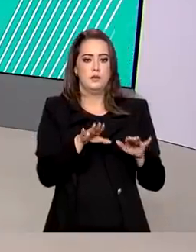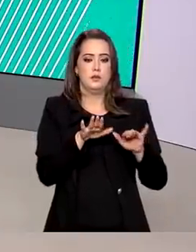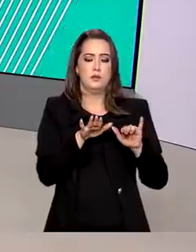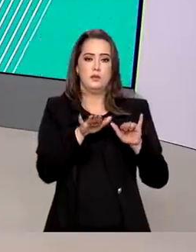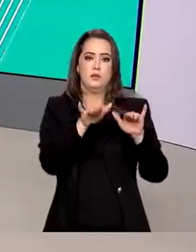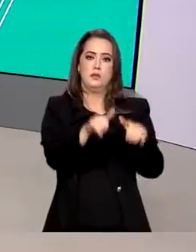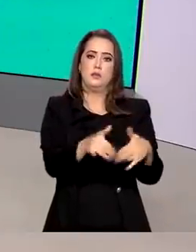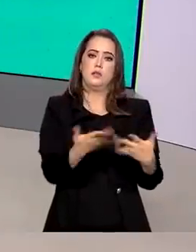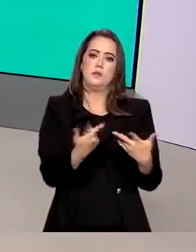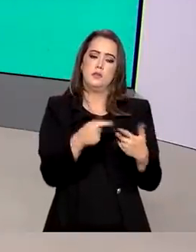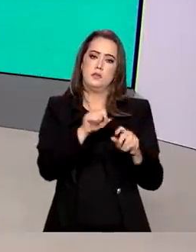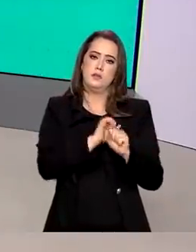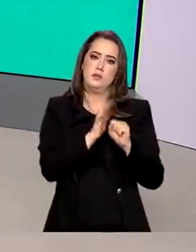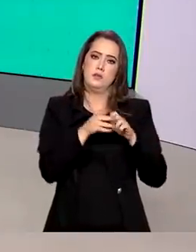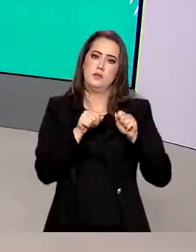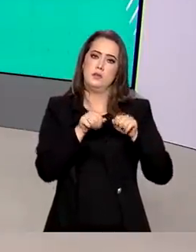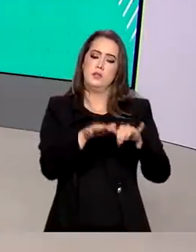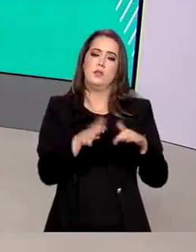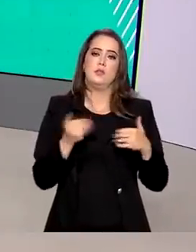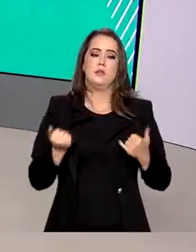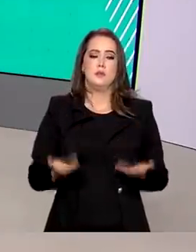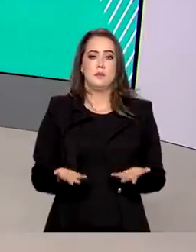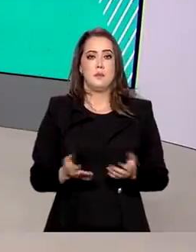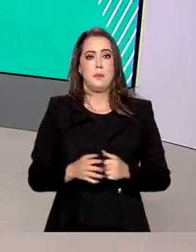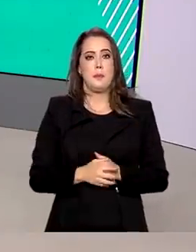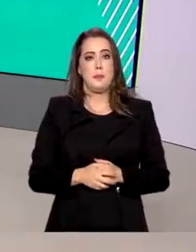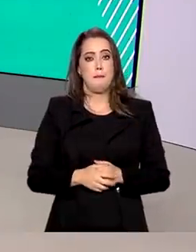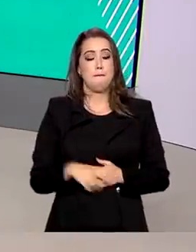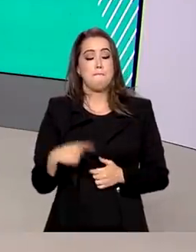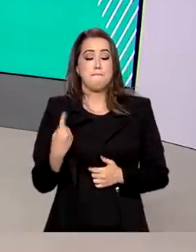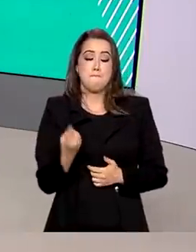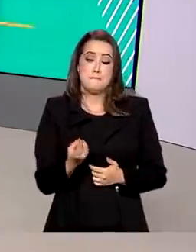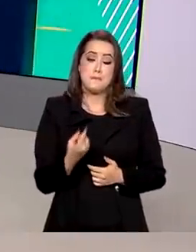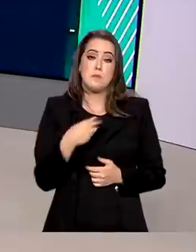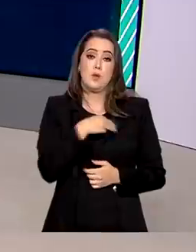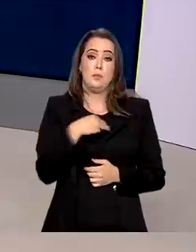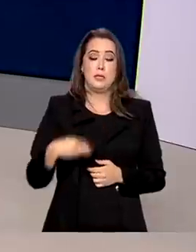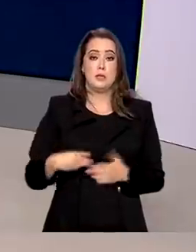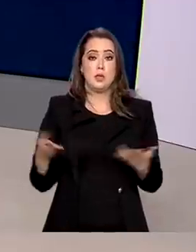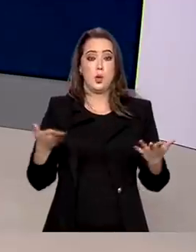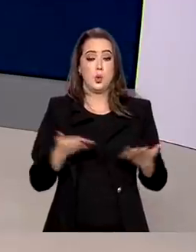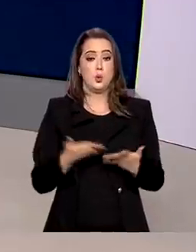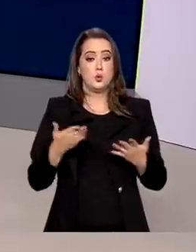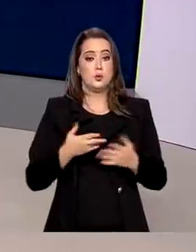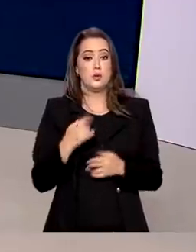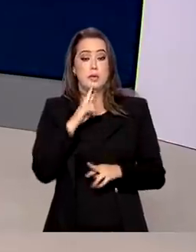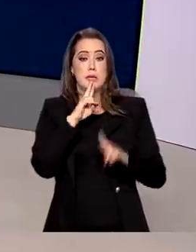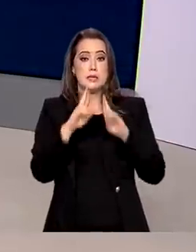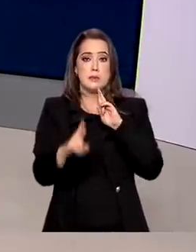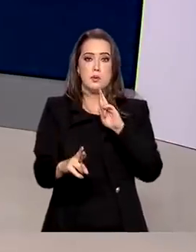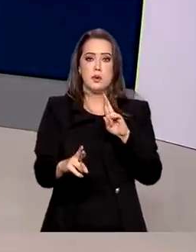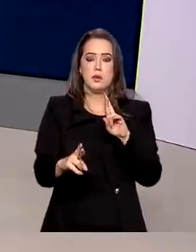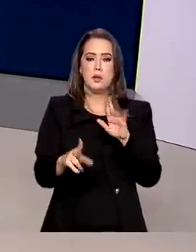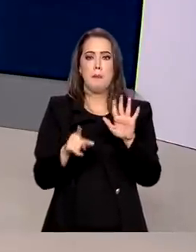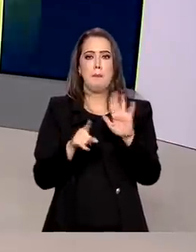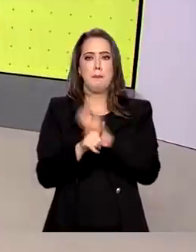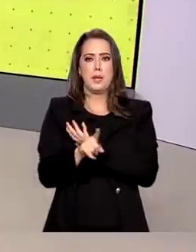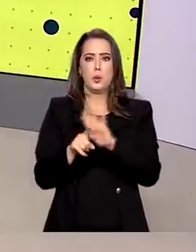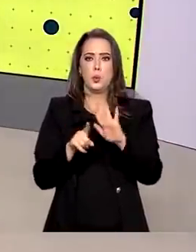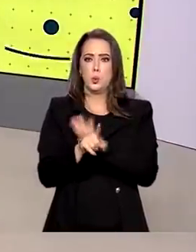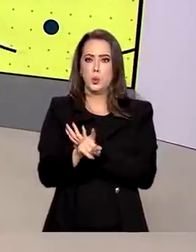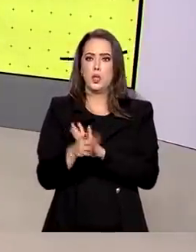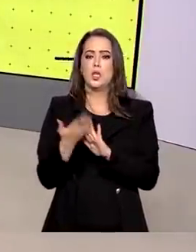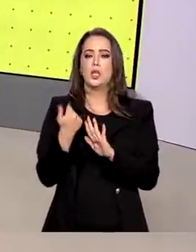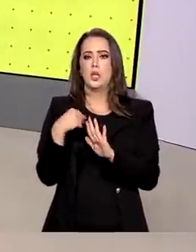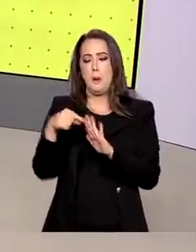assim esperamos, da pandemia de Covid-19. E o ministro, após essa declaração, passou a responder, deu novos esclarecimentos